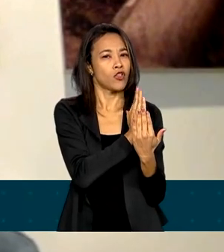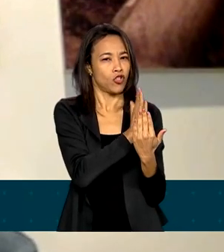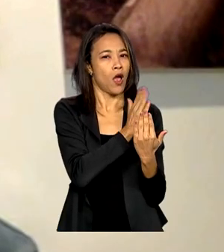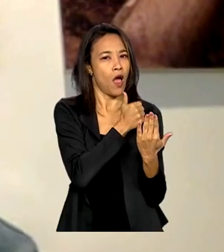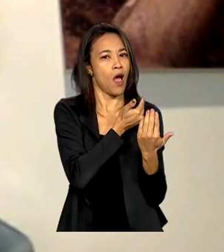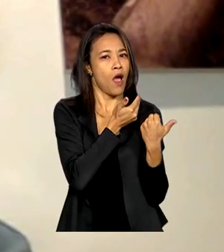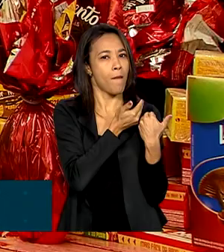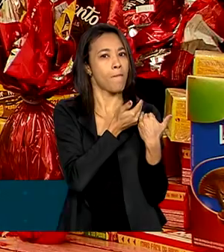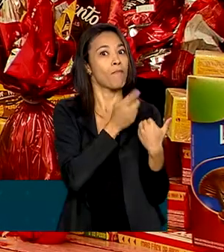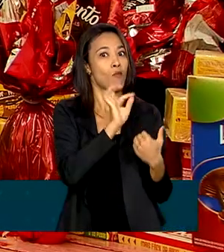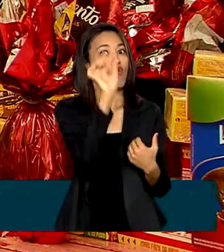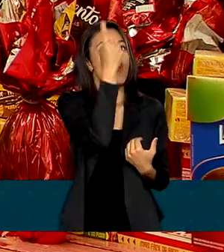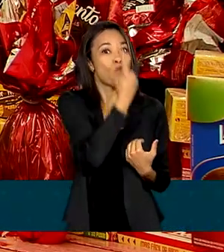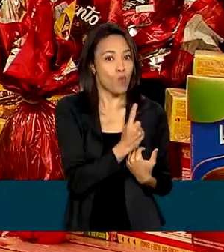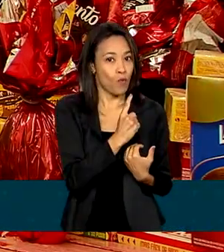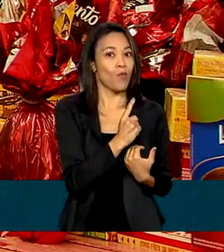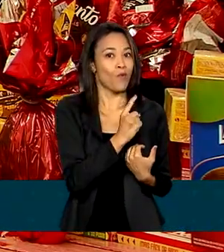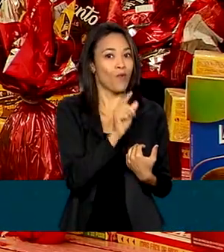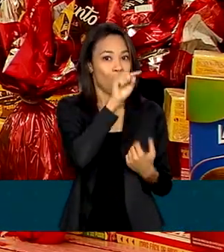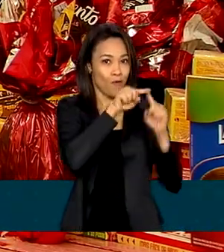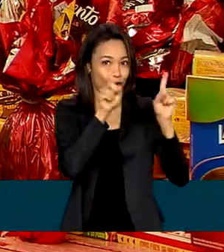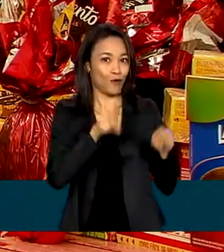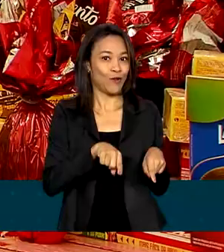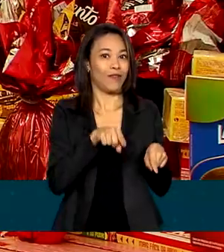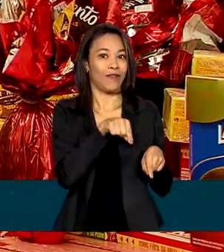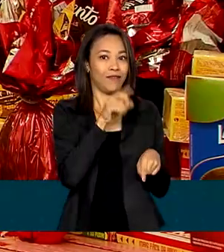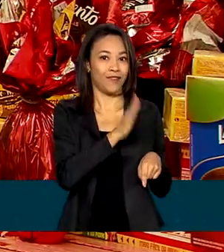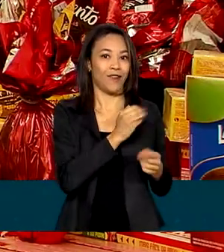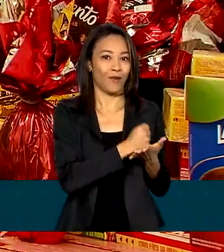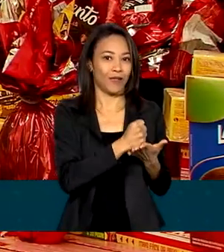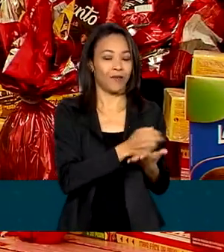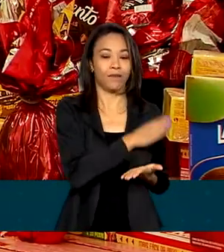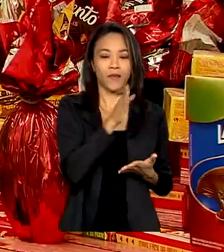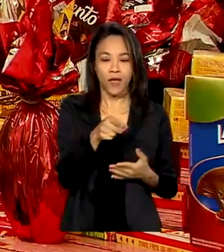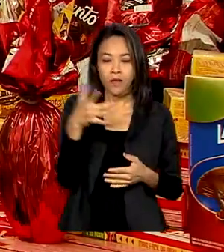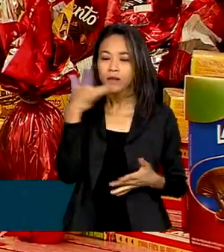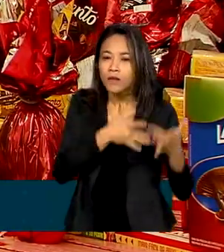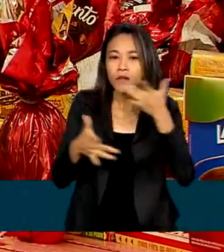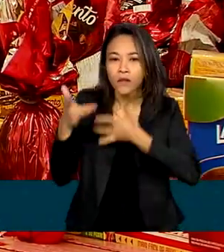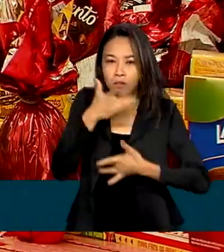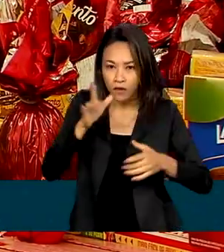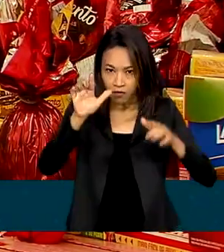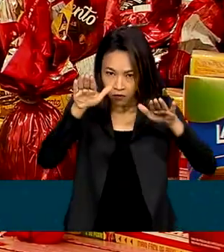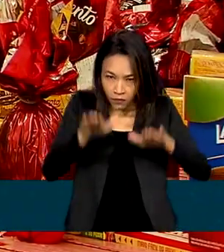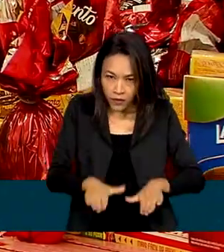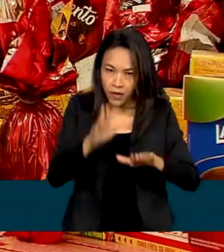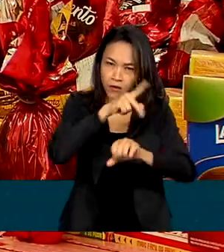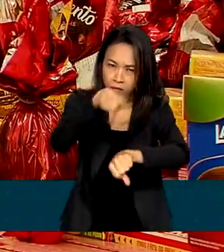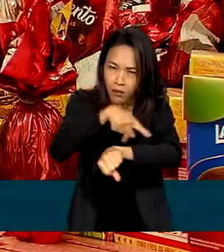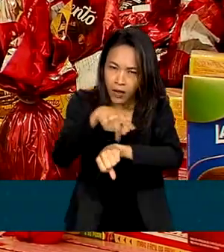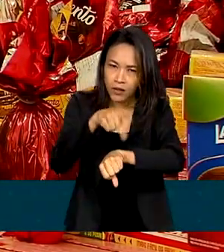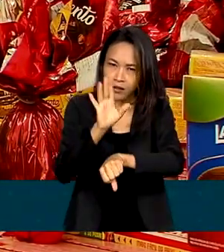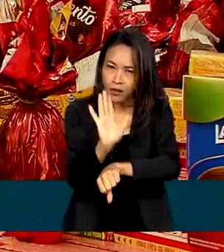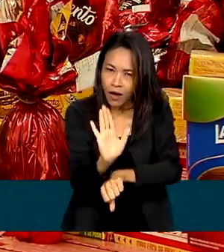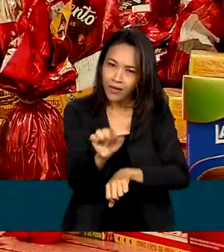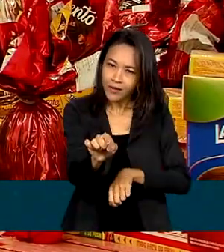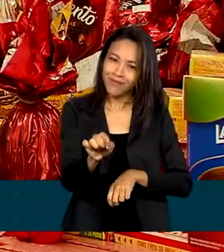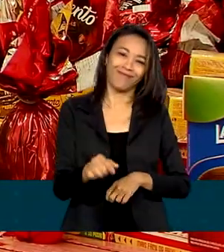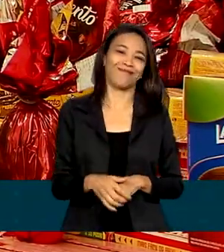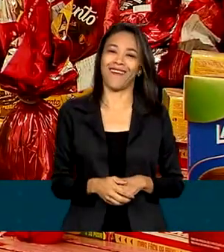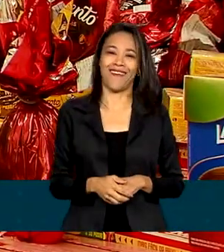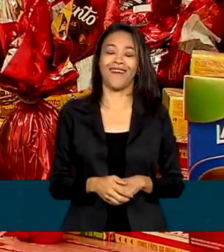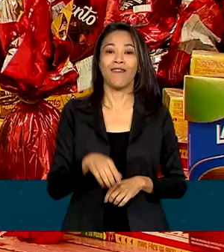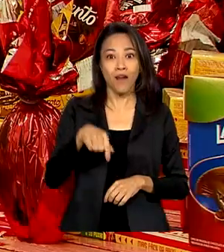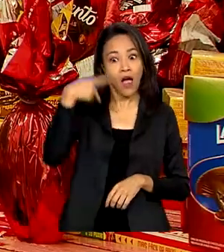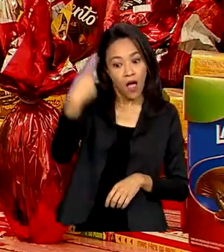funcionário a mais. Mas essas gostosuras não ficam só por aqui em solo brasileiro. O chocolate produzido